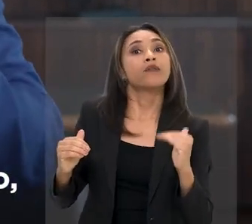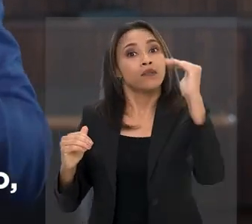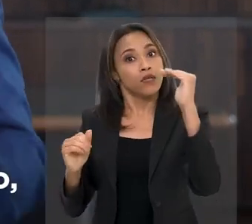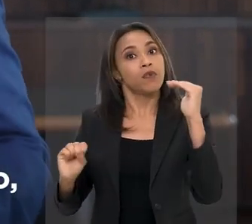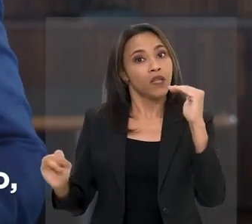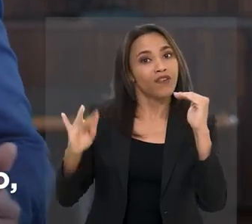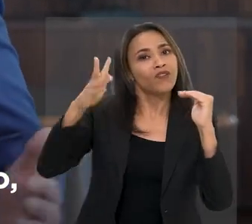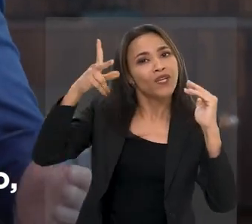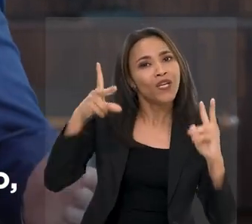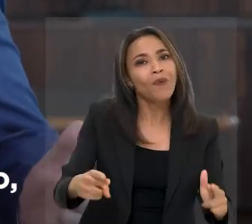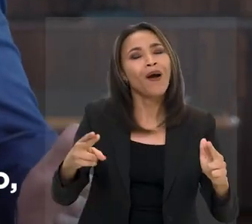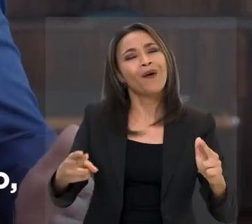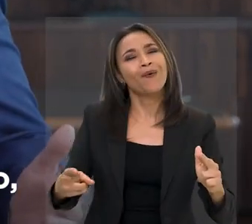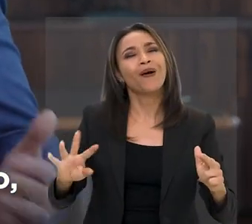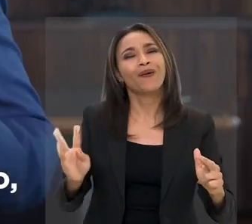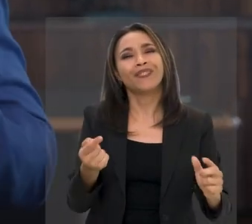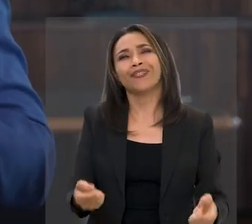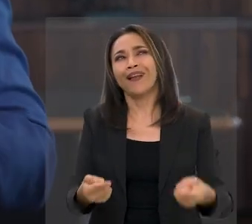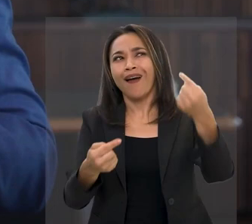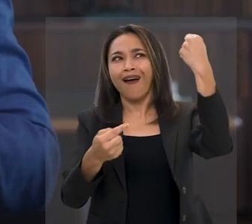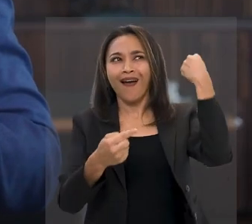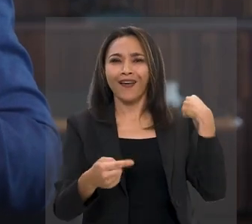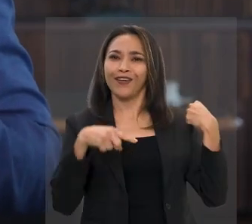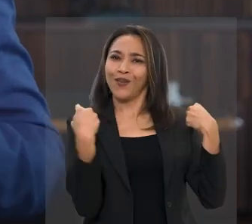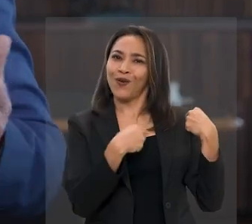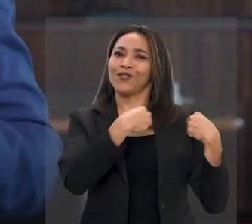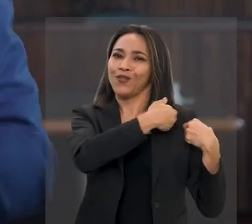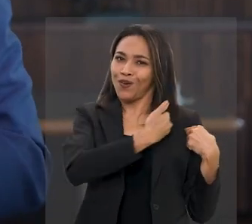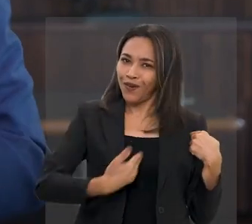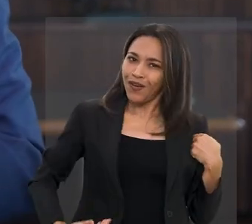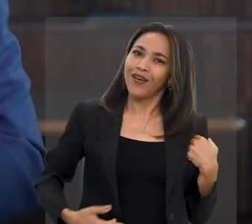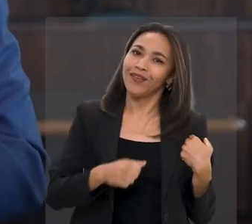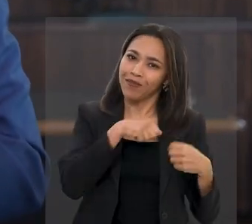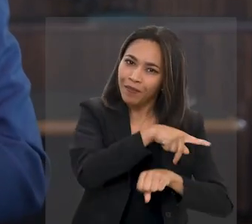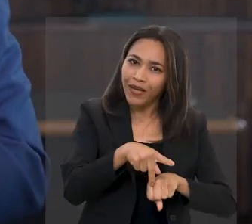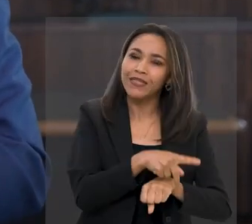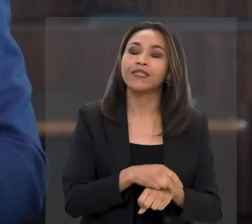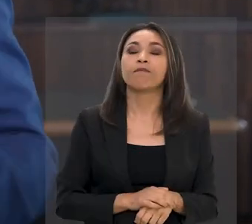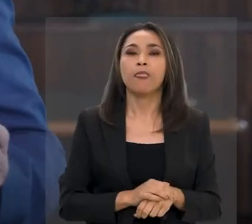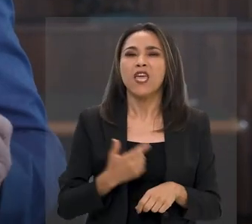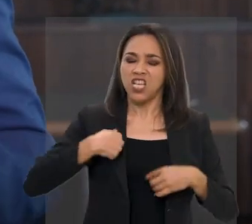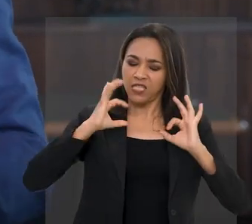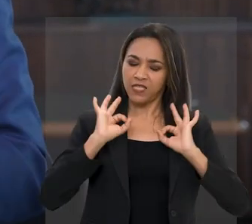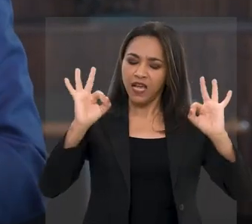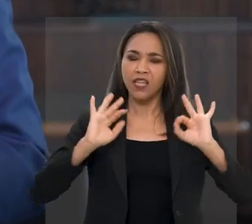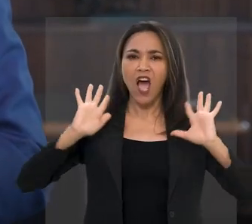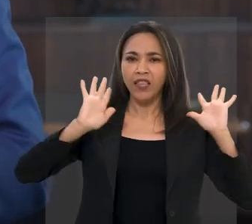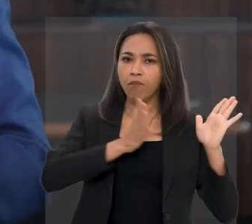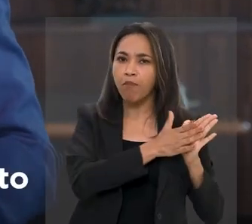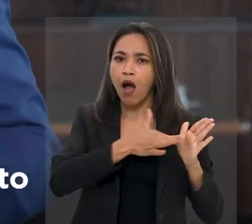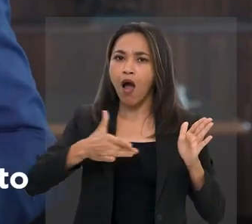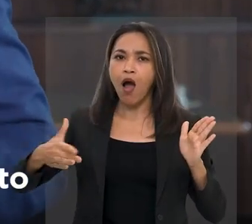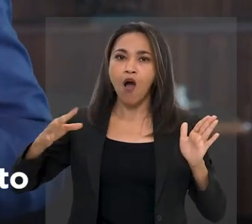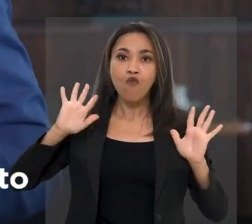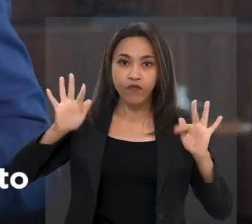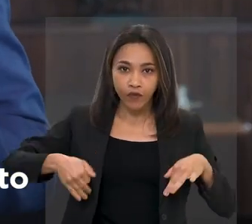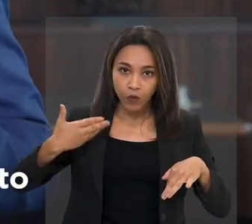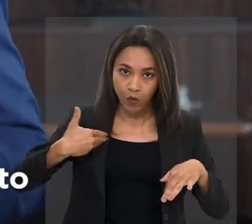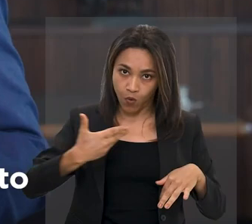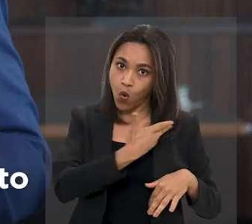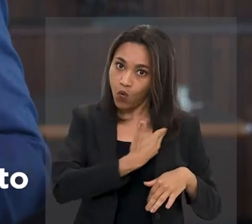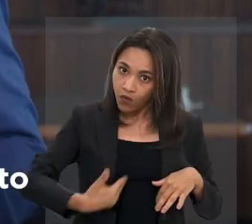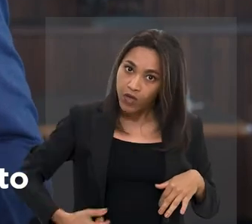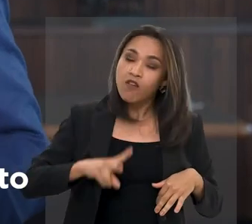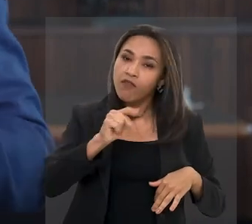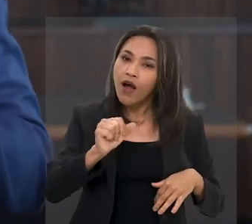todos os anos acima da inflação, como acontecia quando governamos o Brasil. Estejam certos de que até o fim do